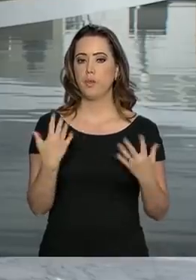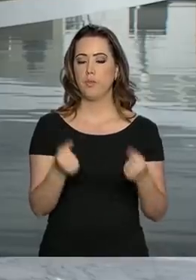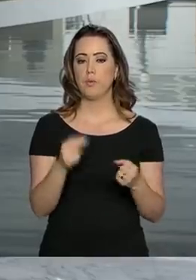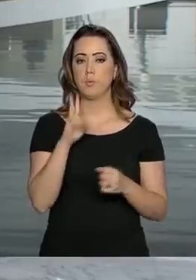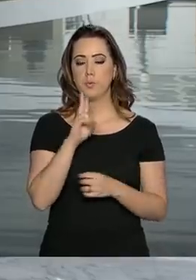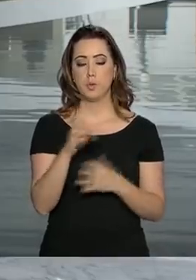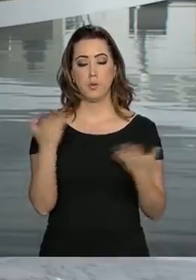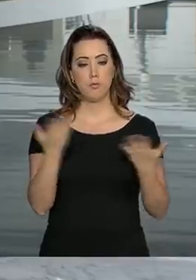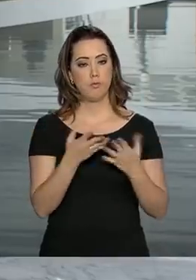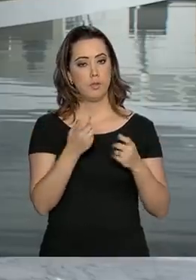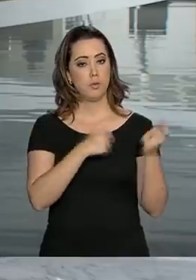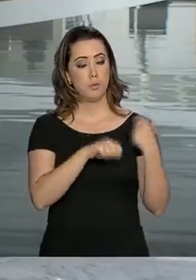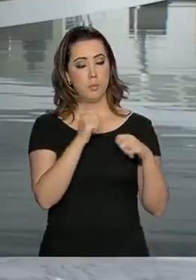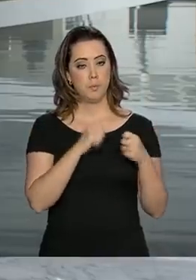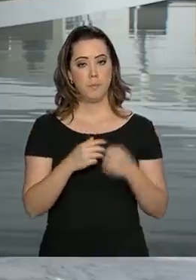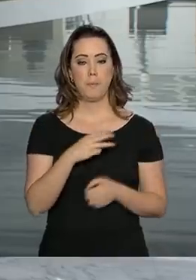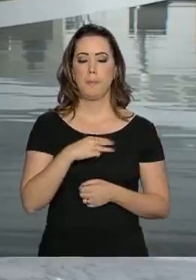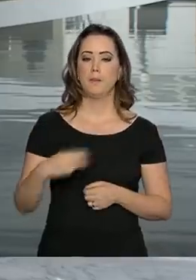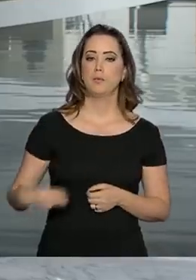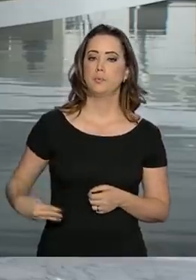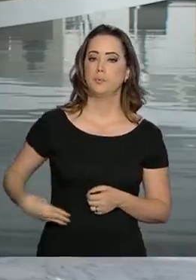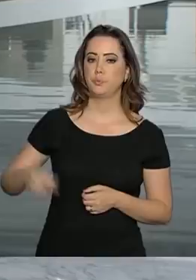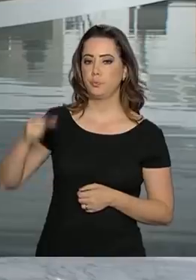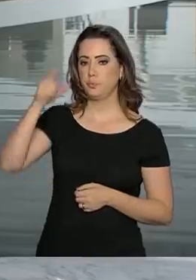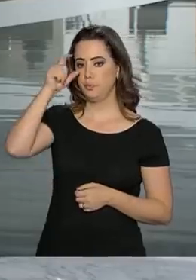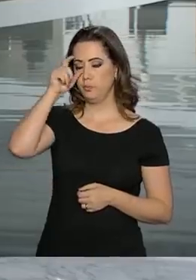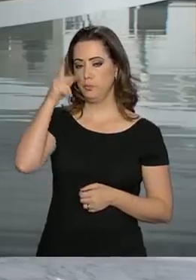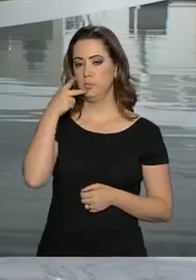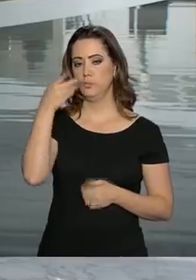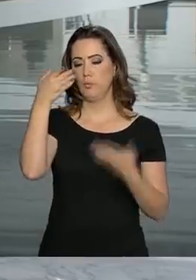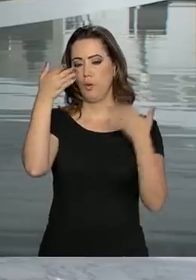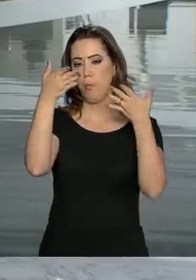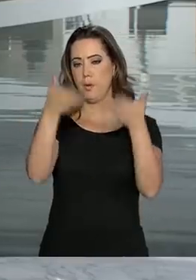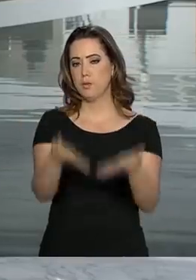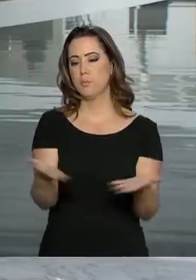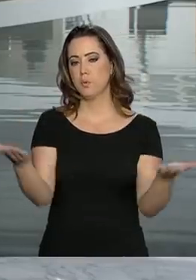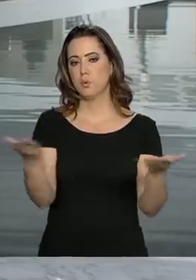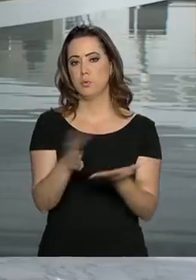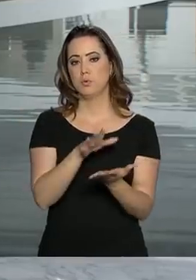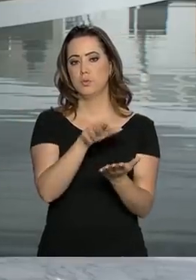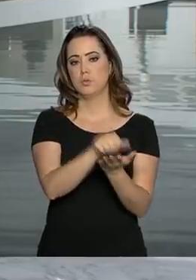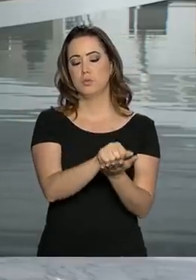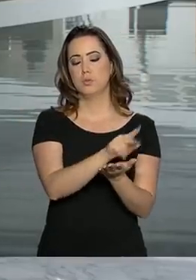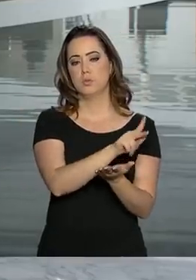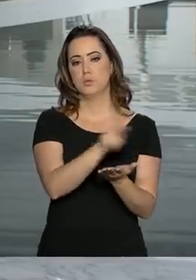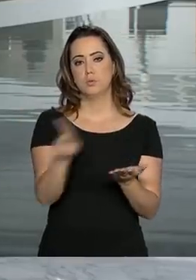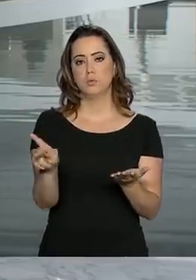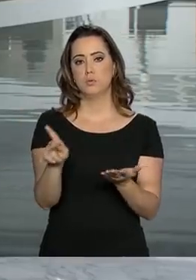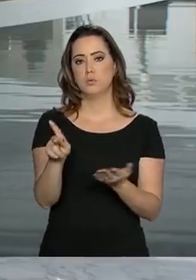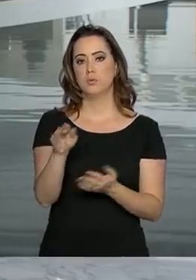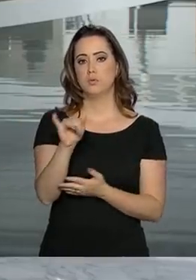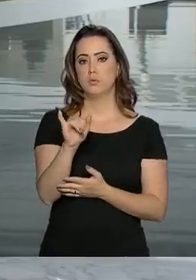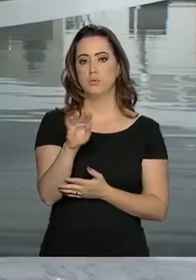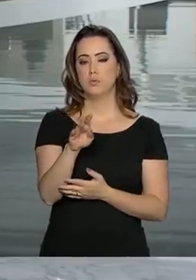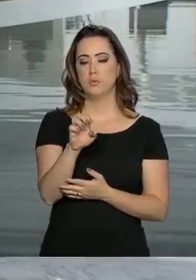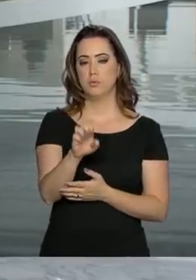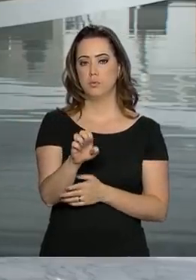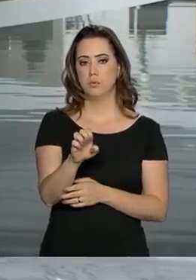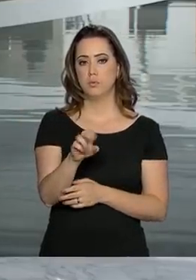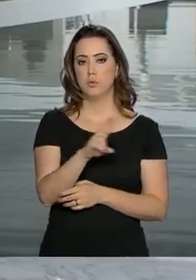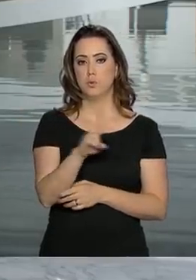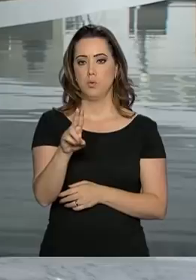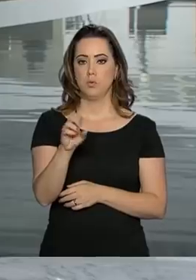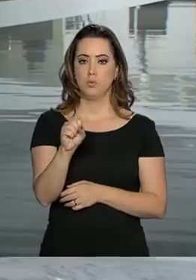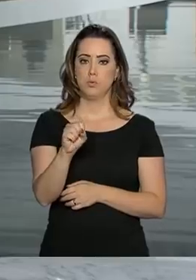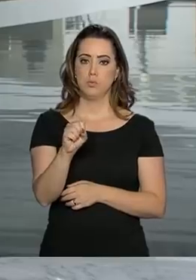pauta econômica. O ministro da Economia, Paulo Guedes, ele participou hoje da posse da presidente do IBGE, Suzana